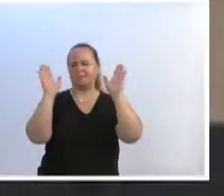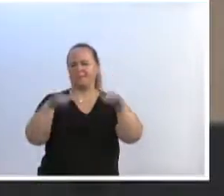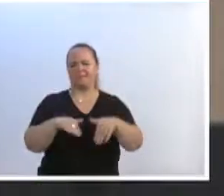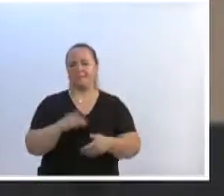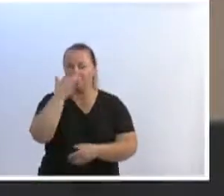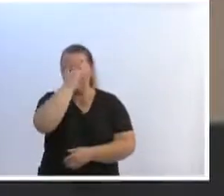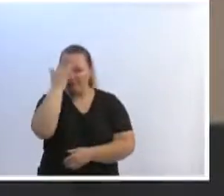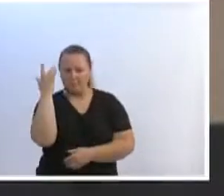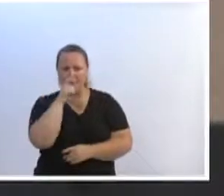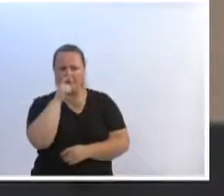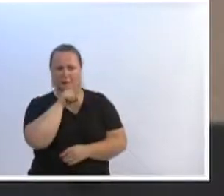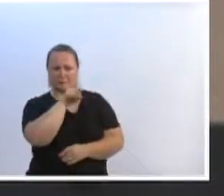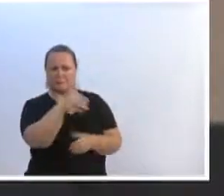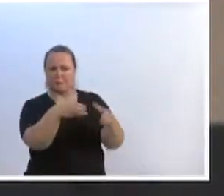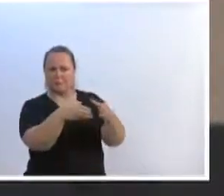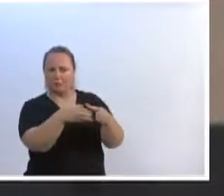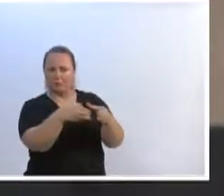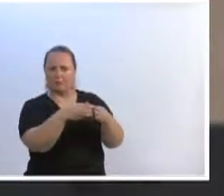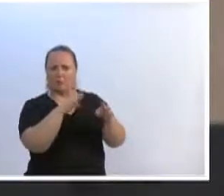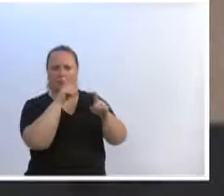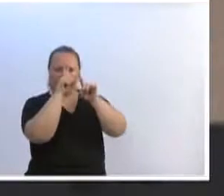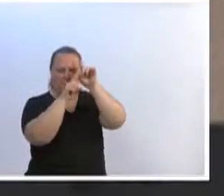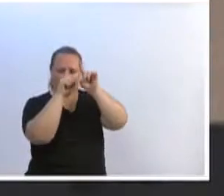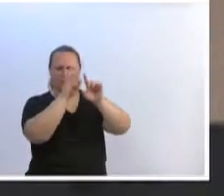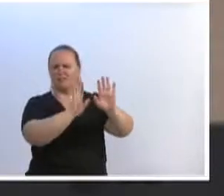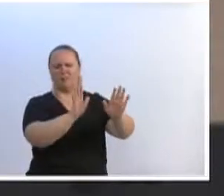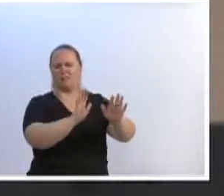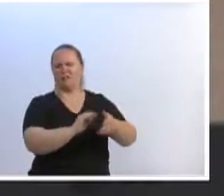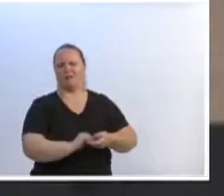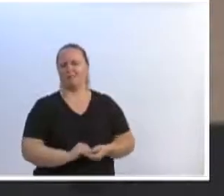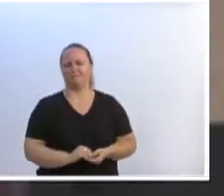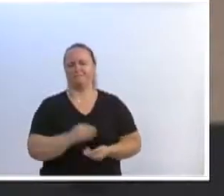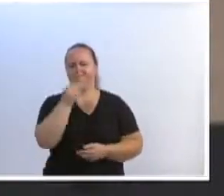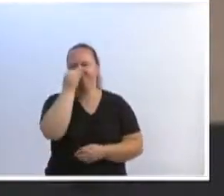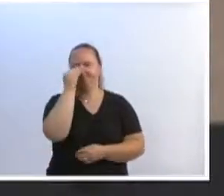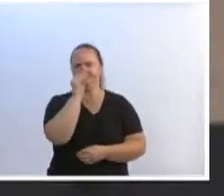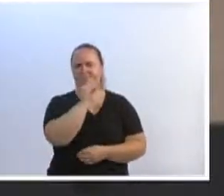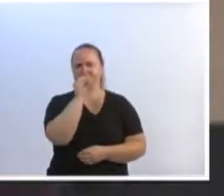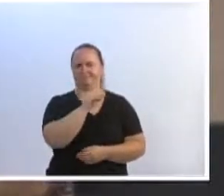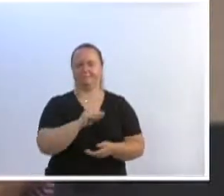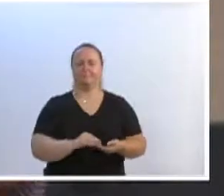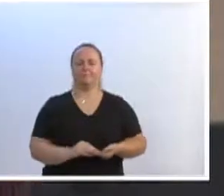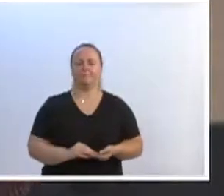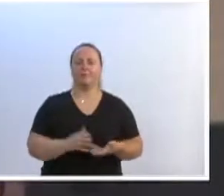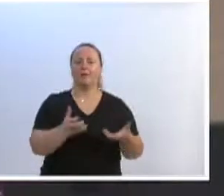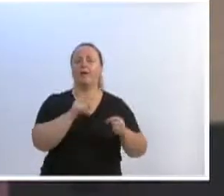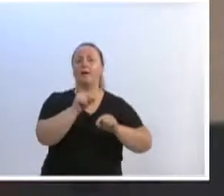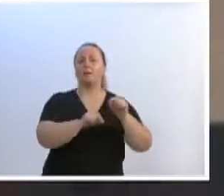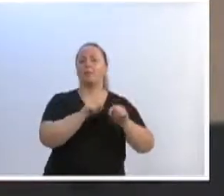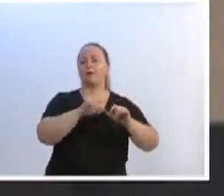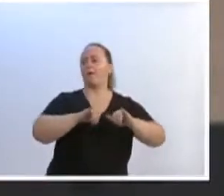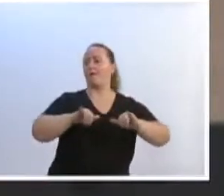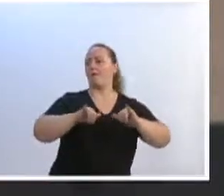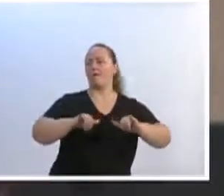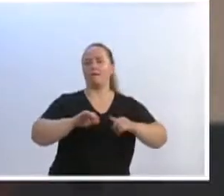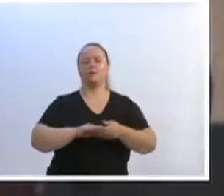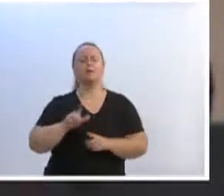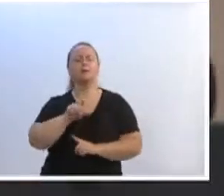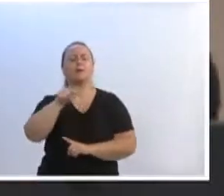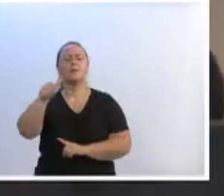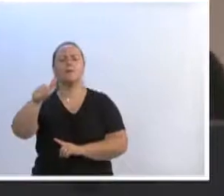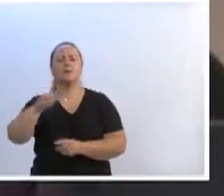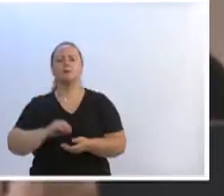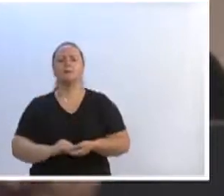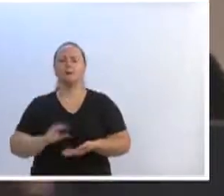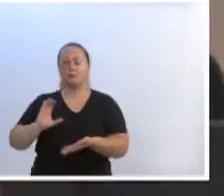ou internet ou algo parecido. Eles querem matéria. Eles têm que depois, quando vem o recurso, quando ser feita as obras,